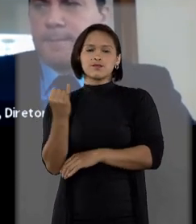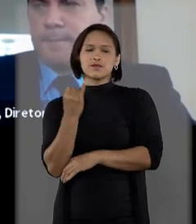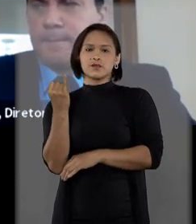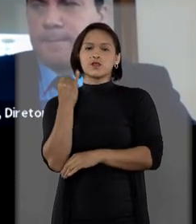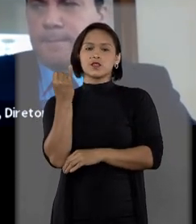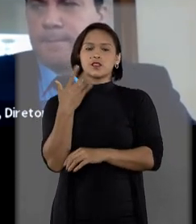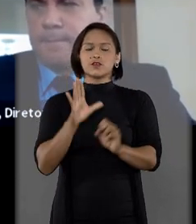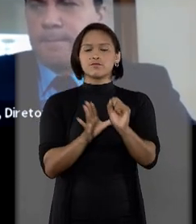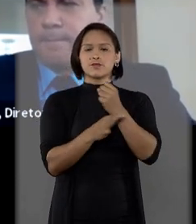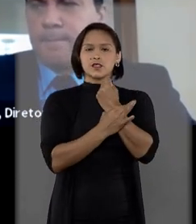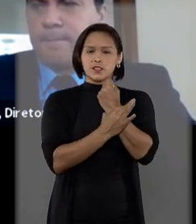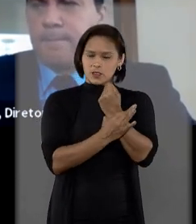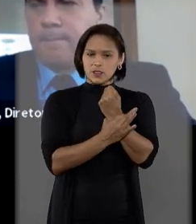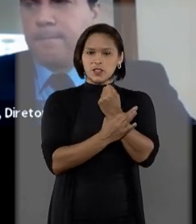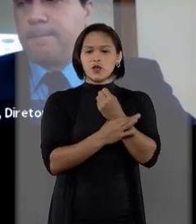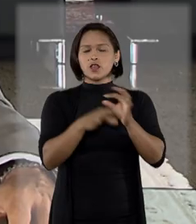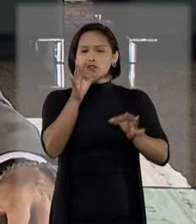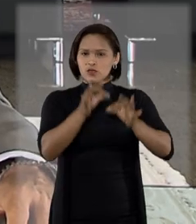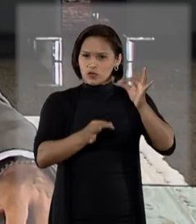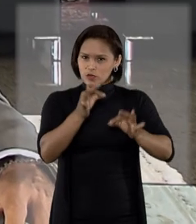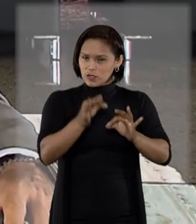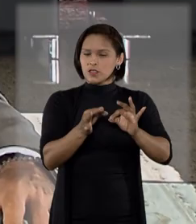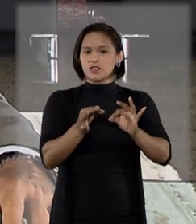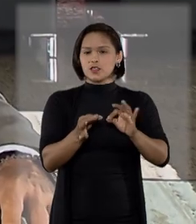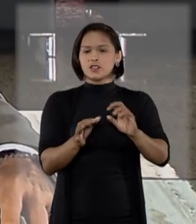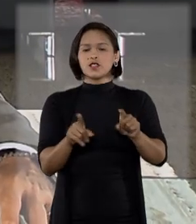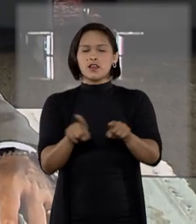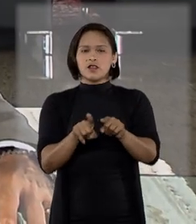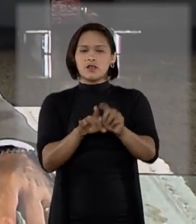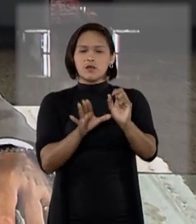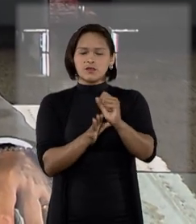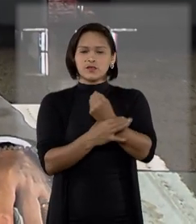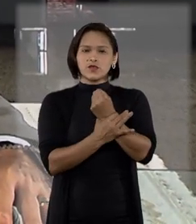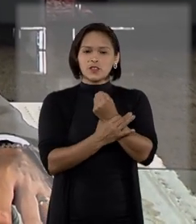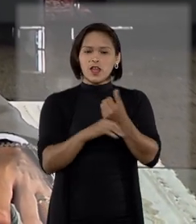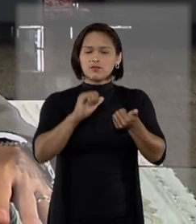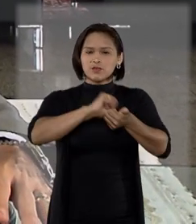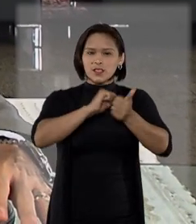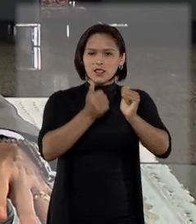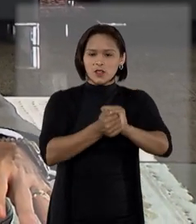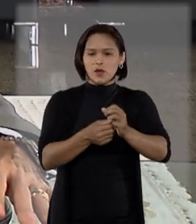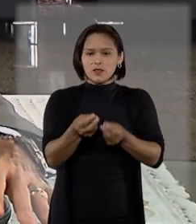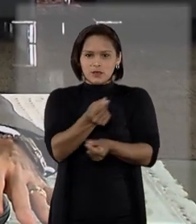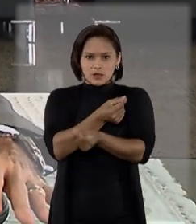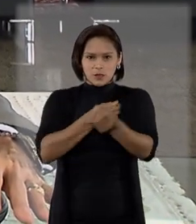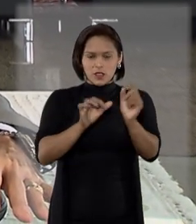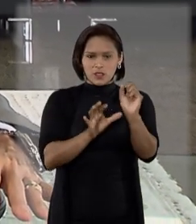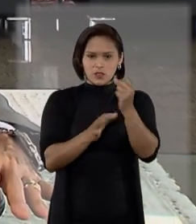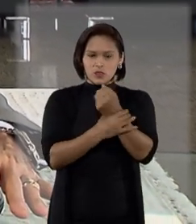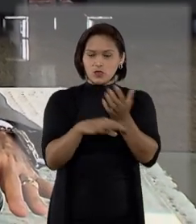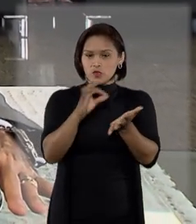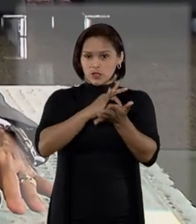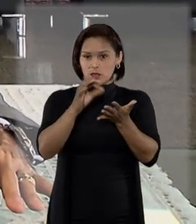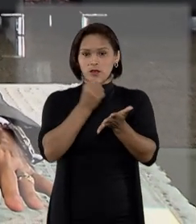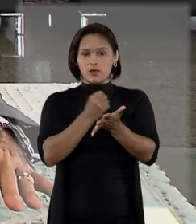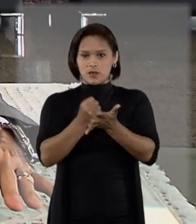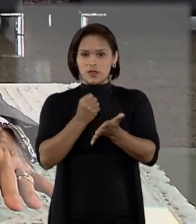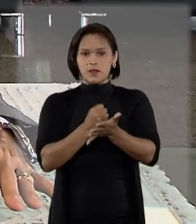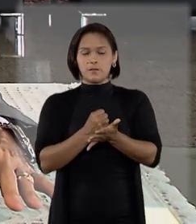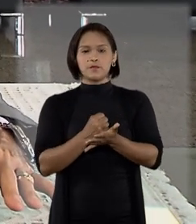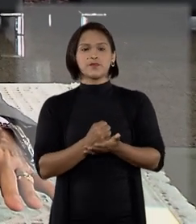importância para garantir segurança jurídica e assegurar um funcionamento adequado do mercado de seguros e seus contratos.